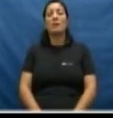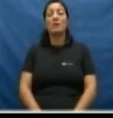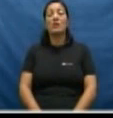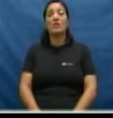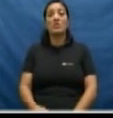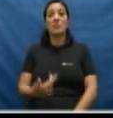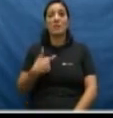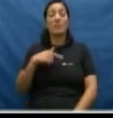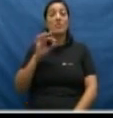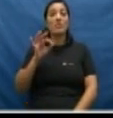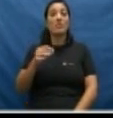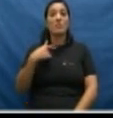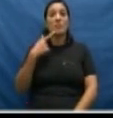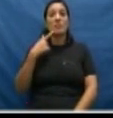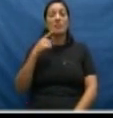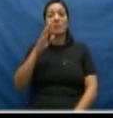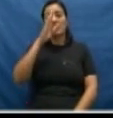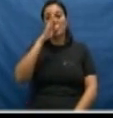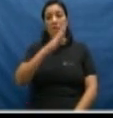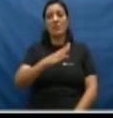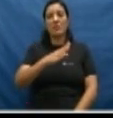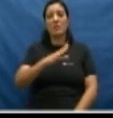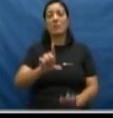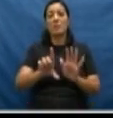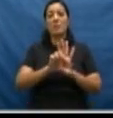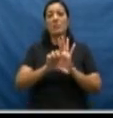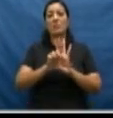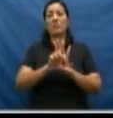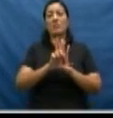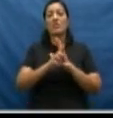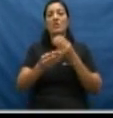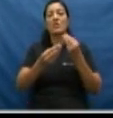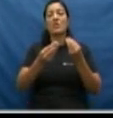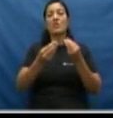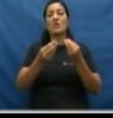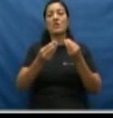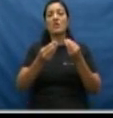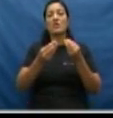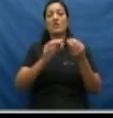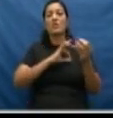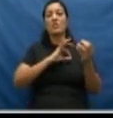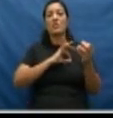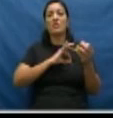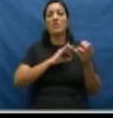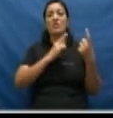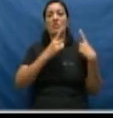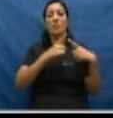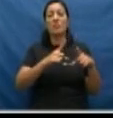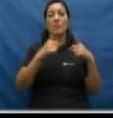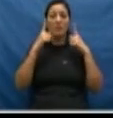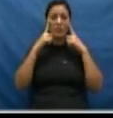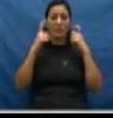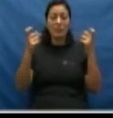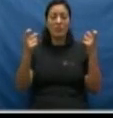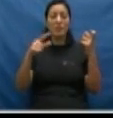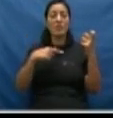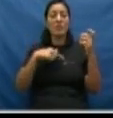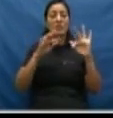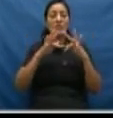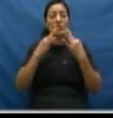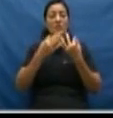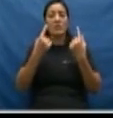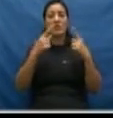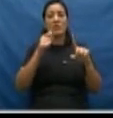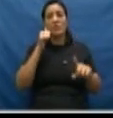Procedimento específico. Há um capítulo específico para o procedimento do inquérito policial em crimes com violência doméstica e familiar